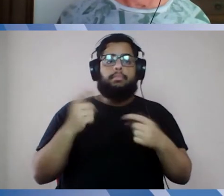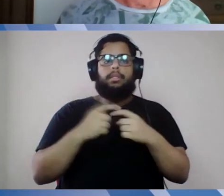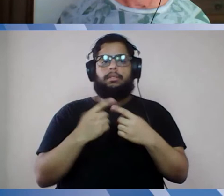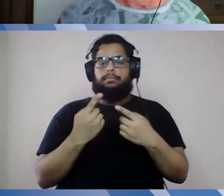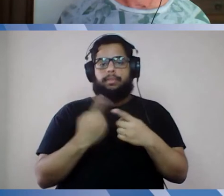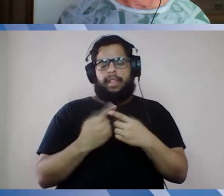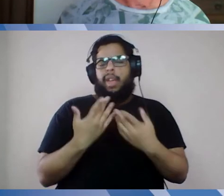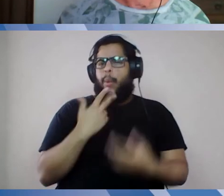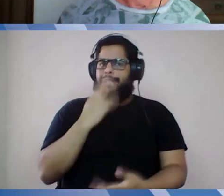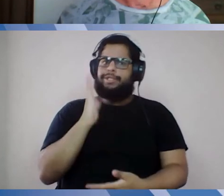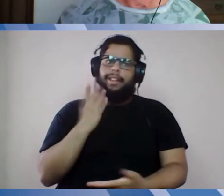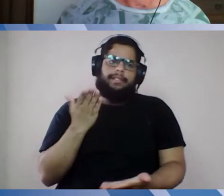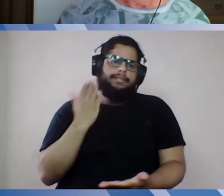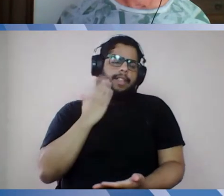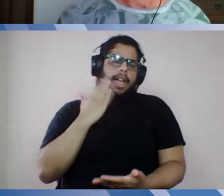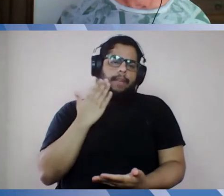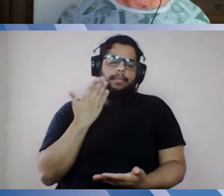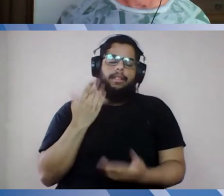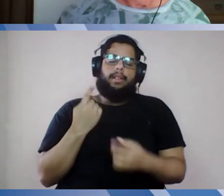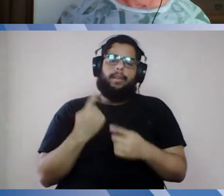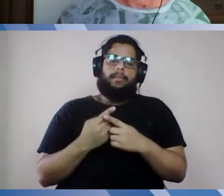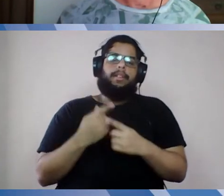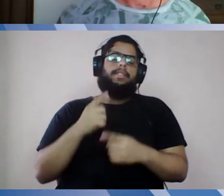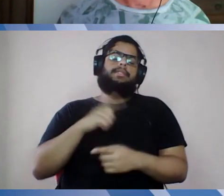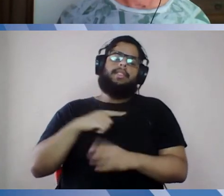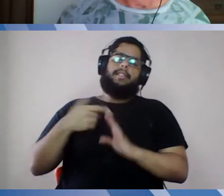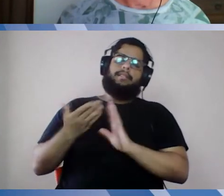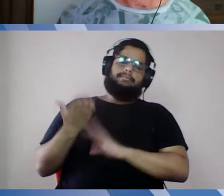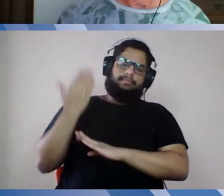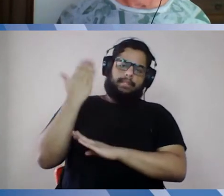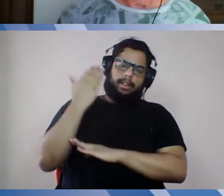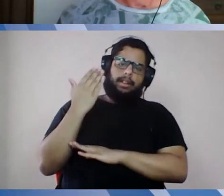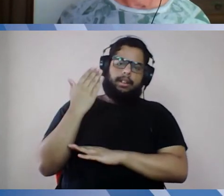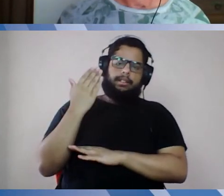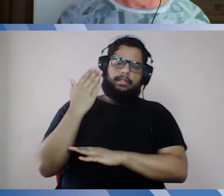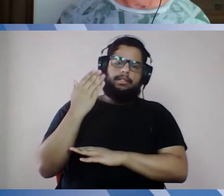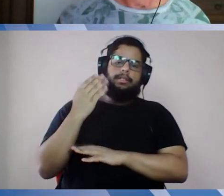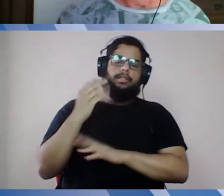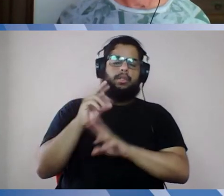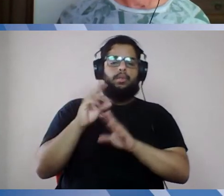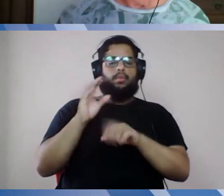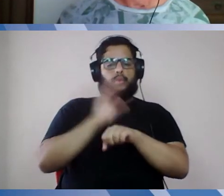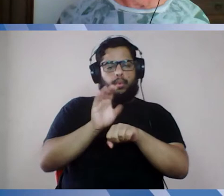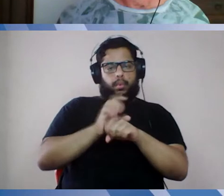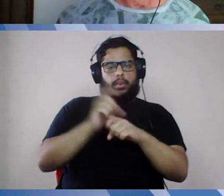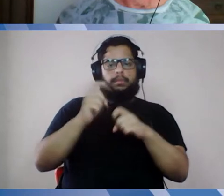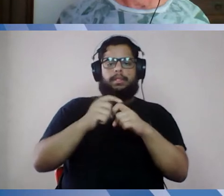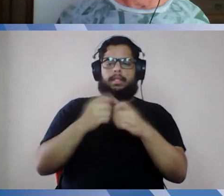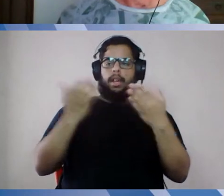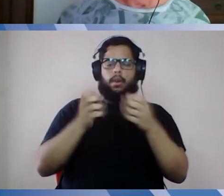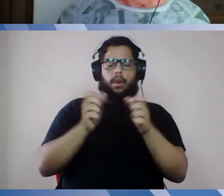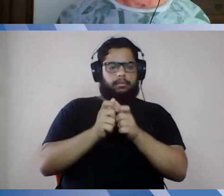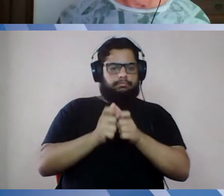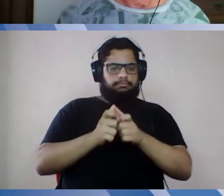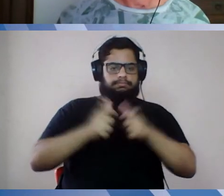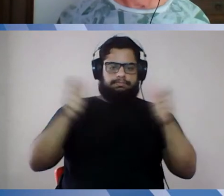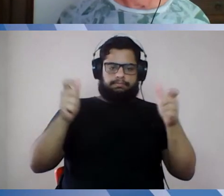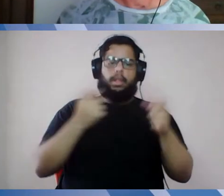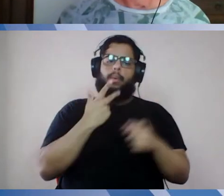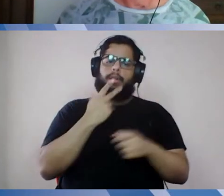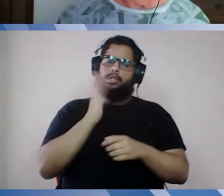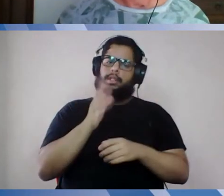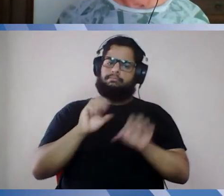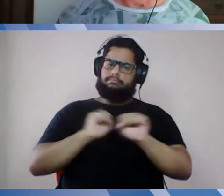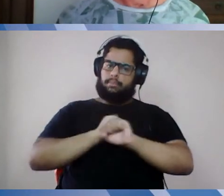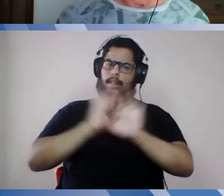está esclarecido, de certa forma, havia uma definição anterior em relação à medicina, e agora isso foi ampliado para todos os cursos da área